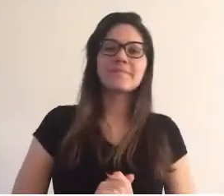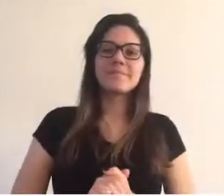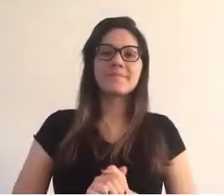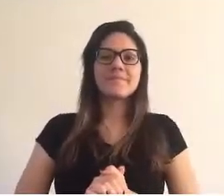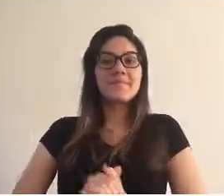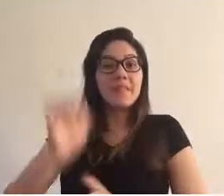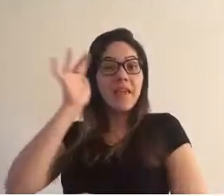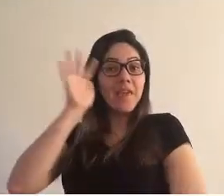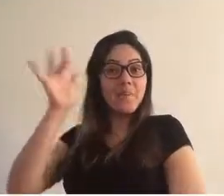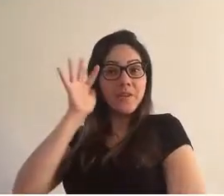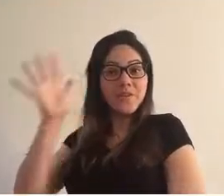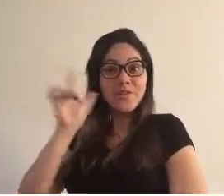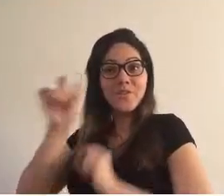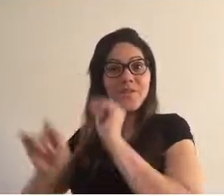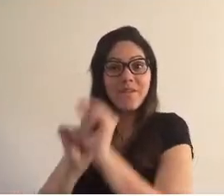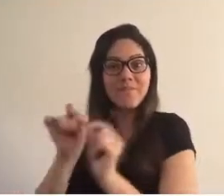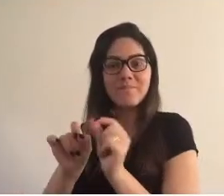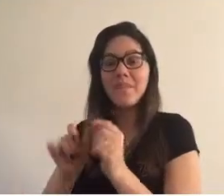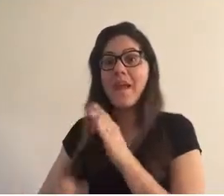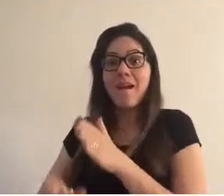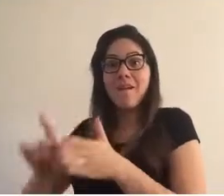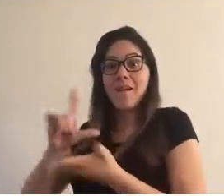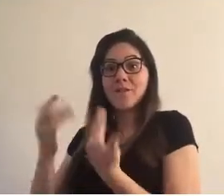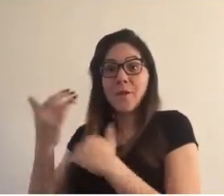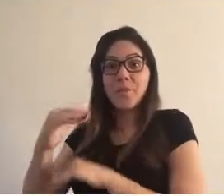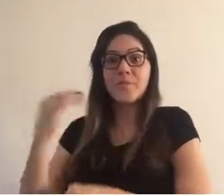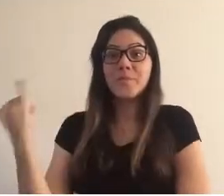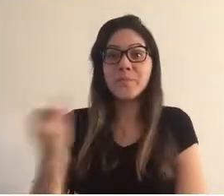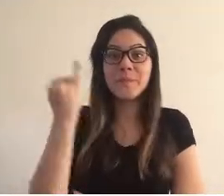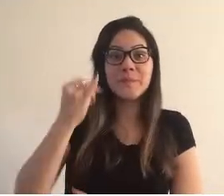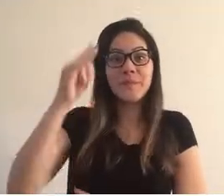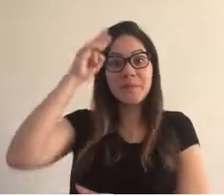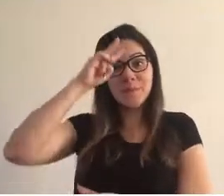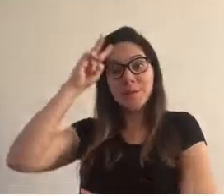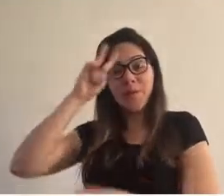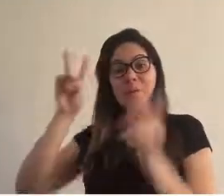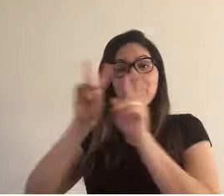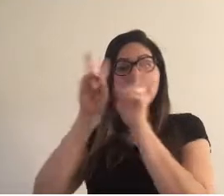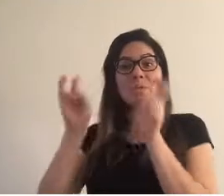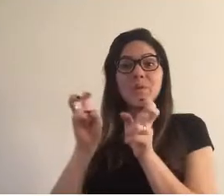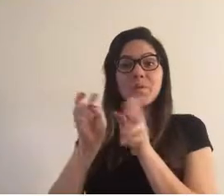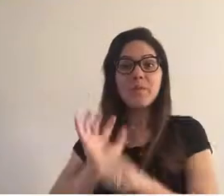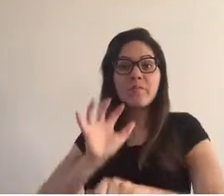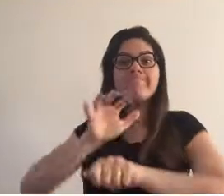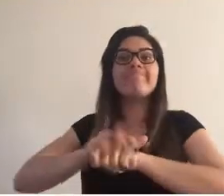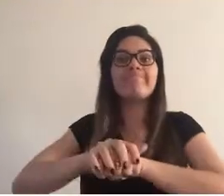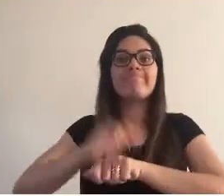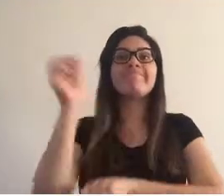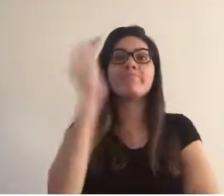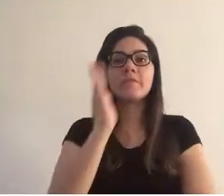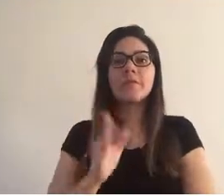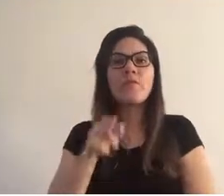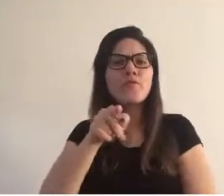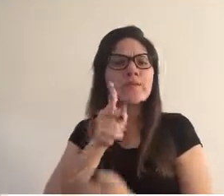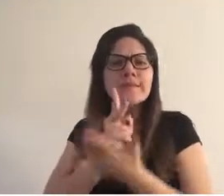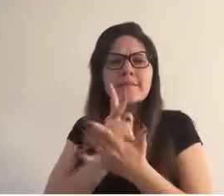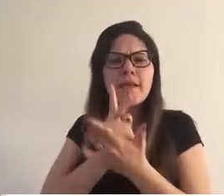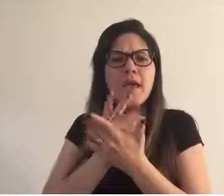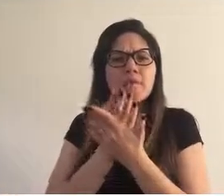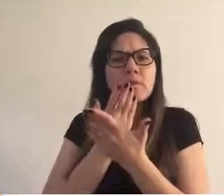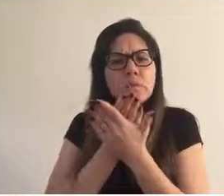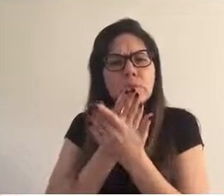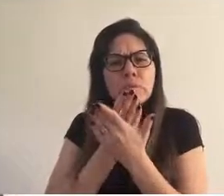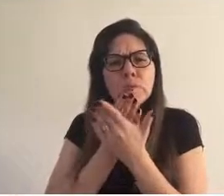Imagine a seguinte cena. É véspera de uma prova importante de história sobre a colonização do Brasil. Como